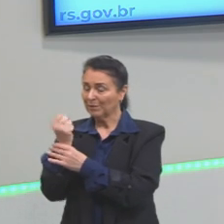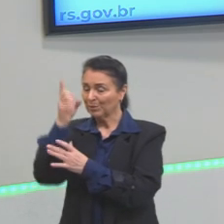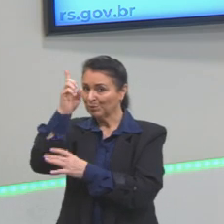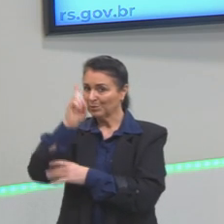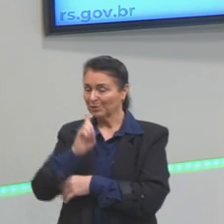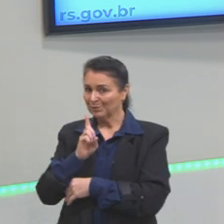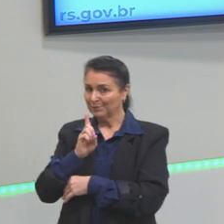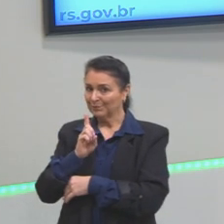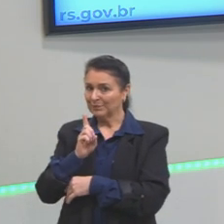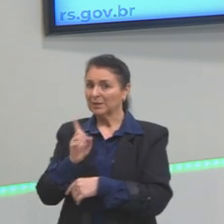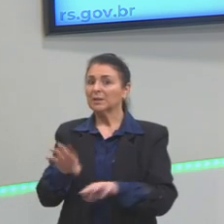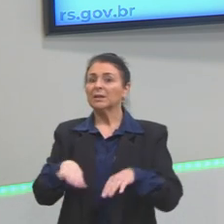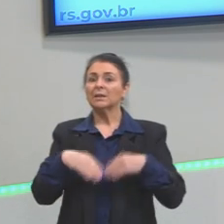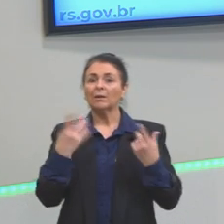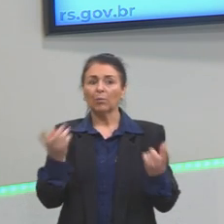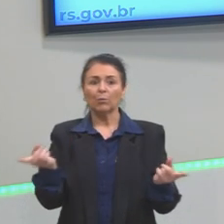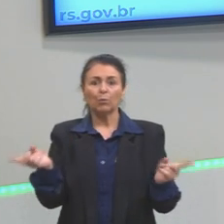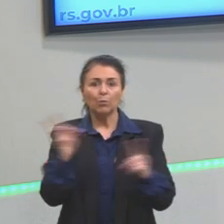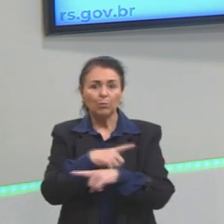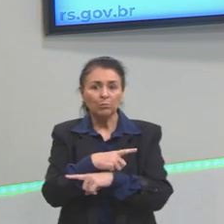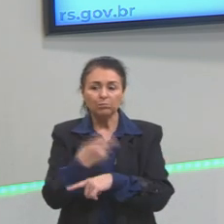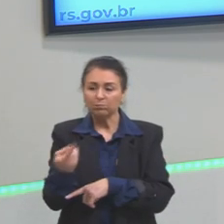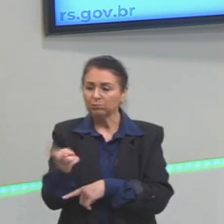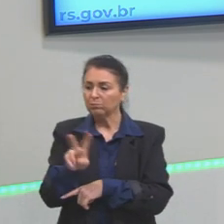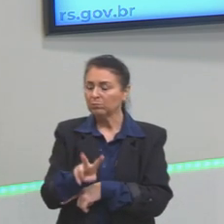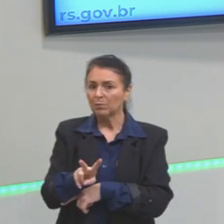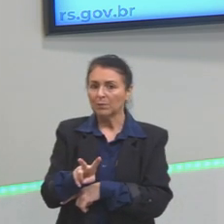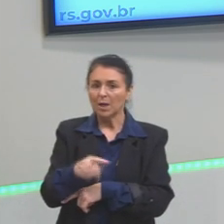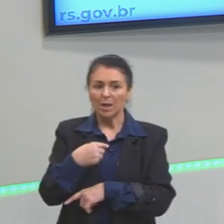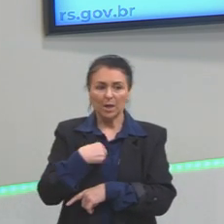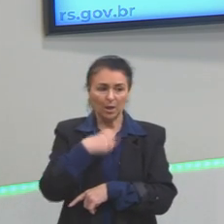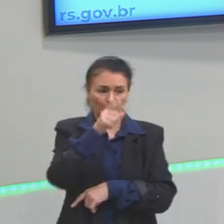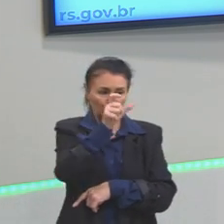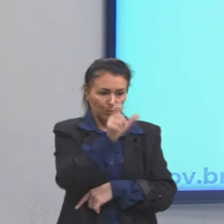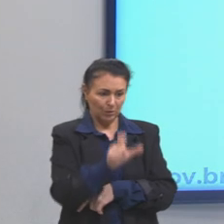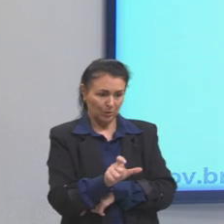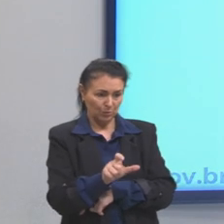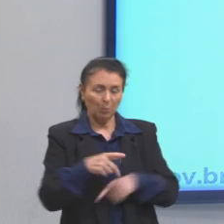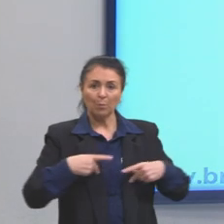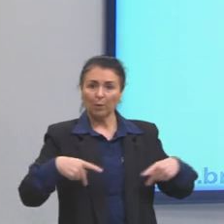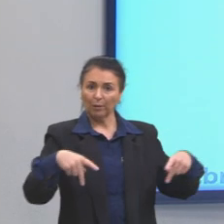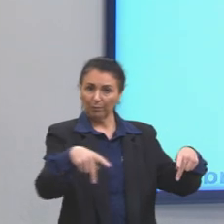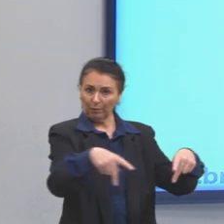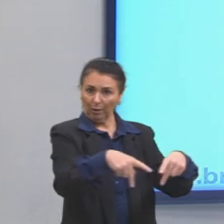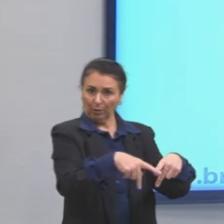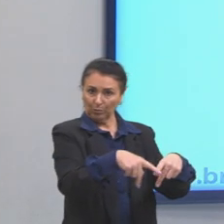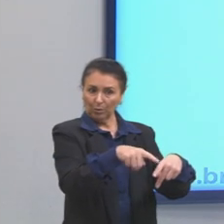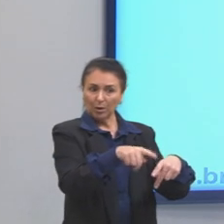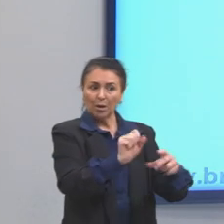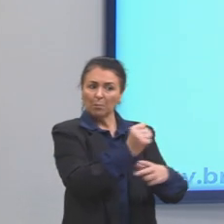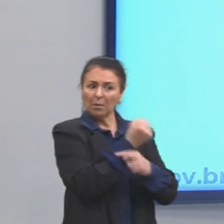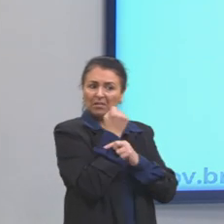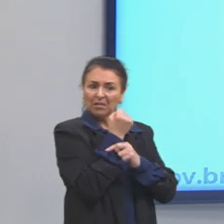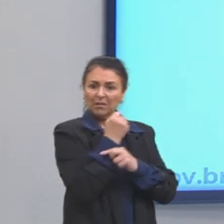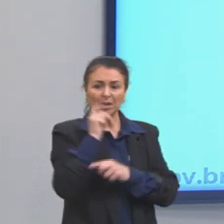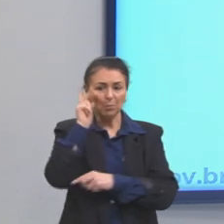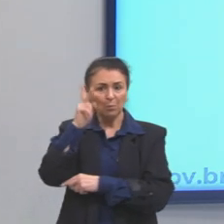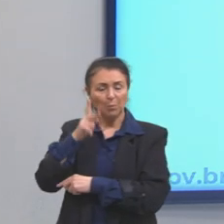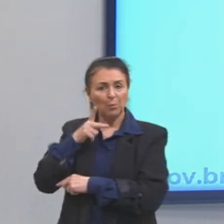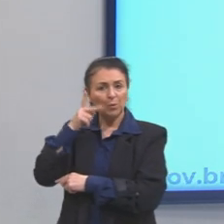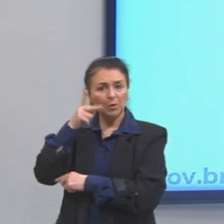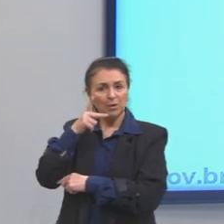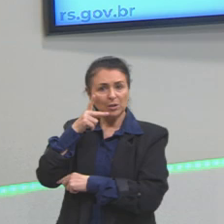contraditório o sujeito pertencer ao proletariado e defender políticas